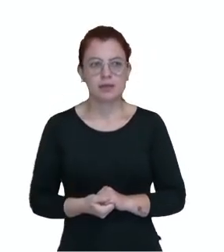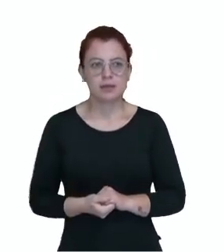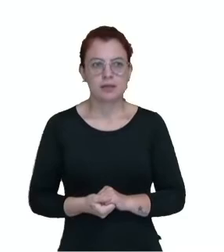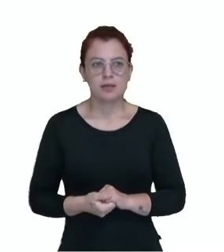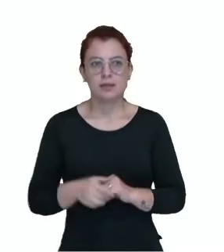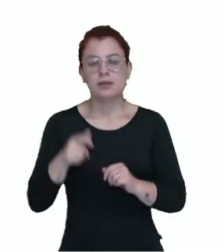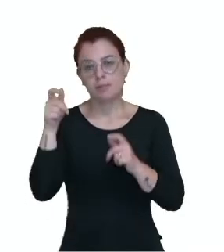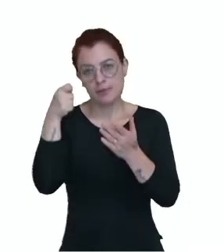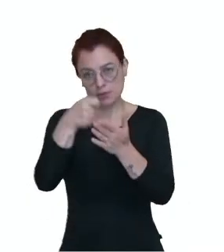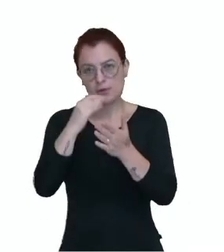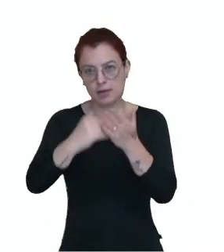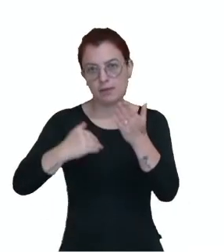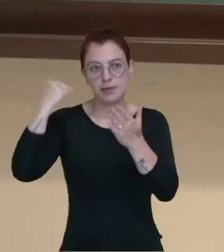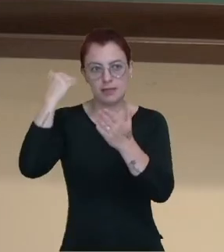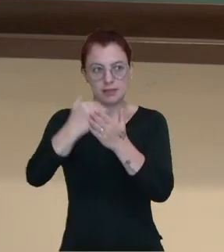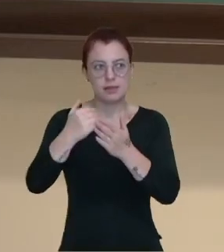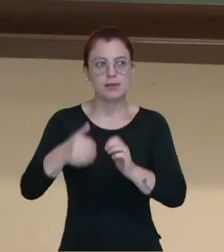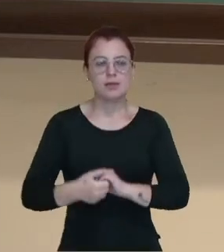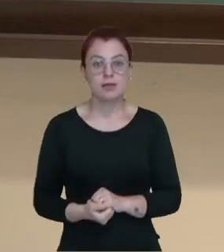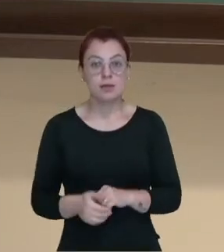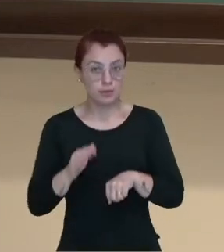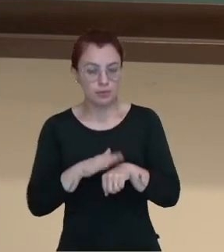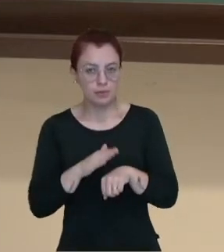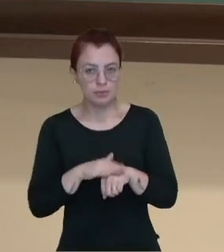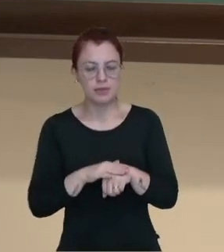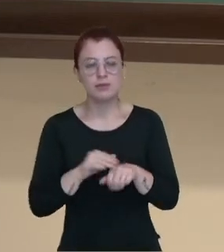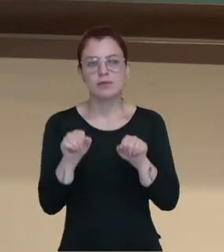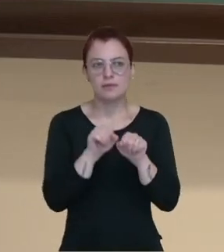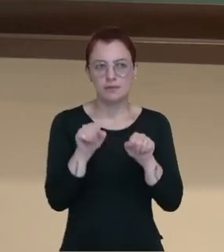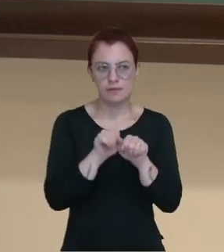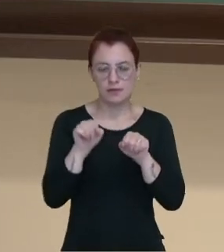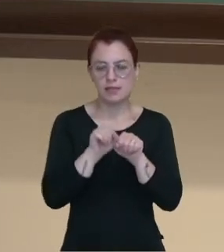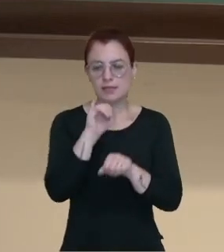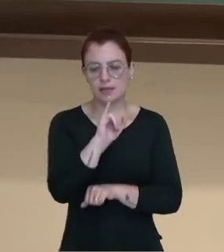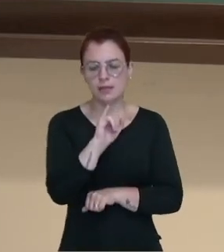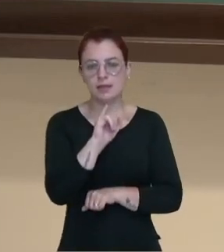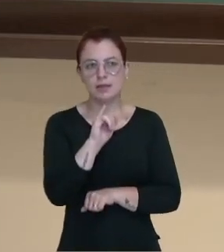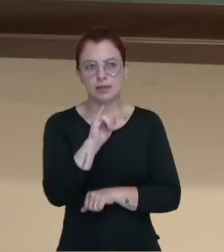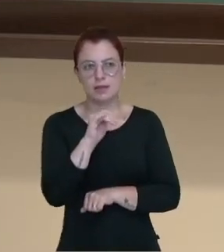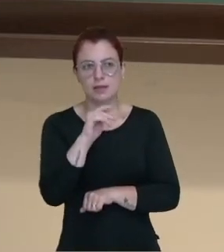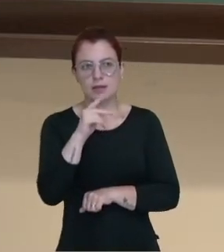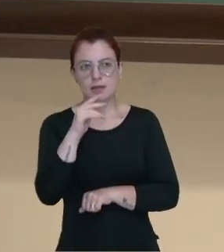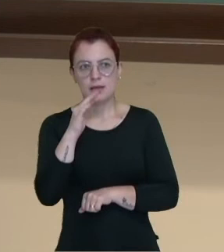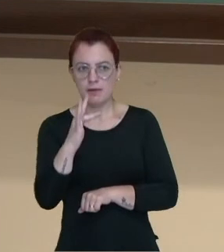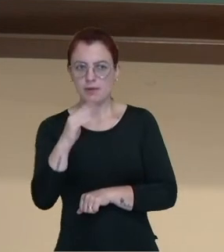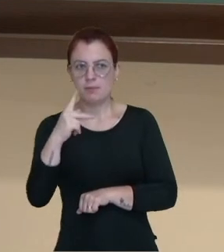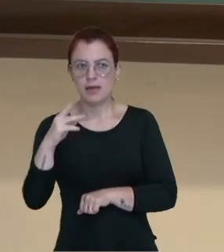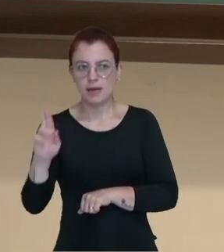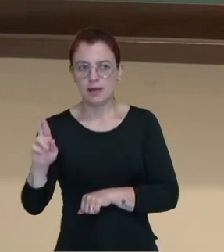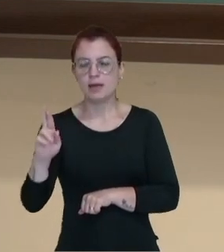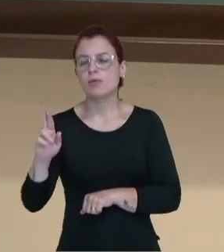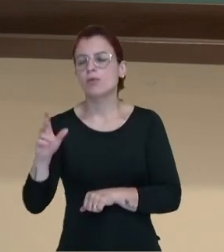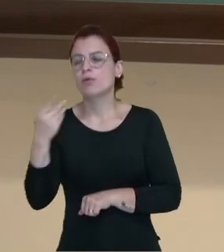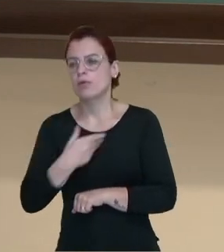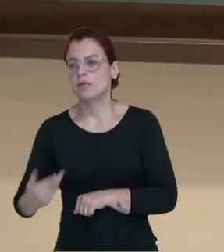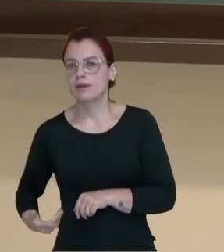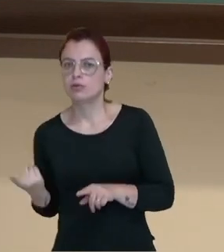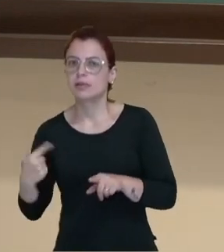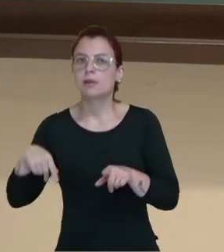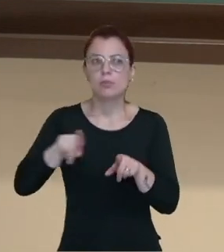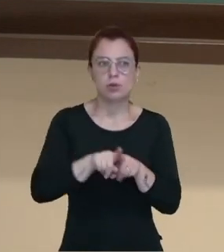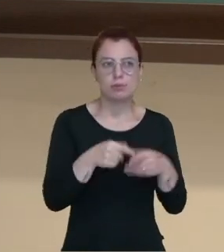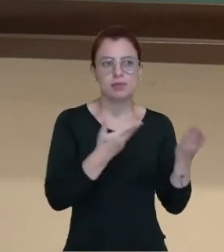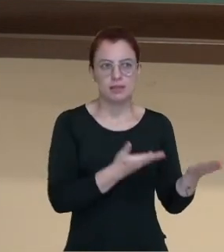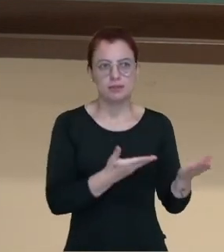Ele pagou a mais. Quando ele faz a declaração do imposto de renda, esse valor que ele pagou a mais, o governo restitui, devolve para ele,